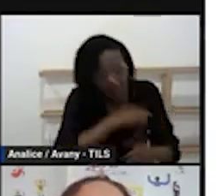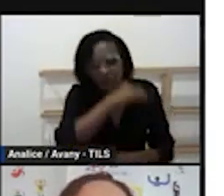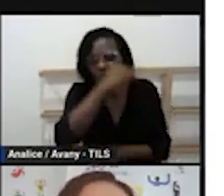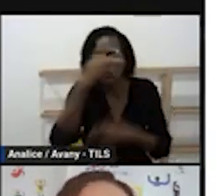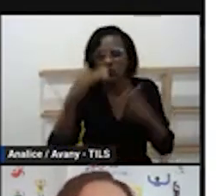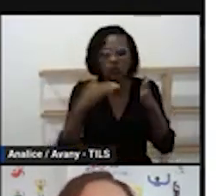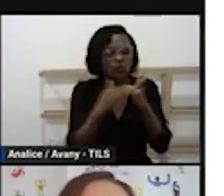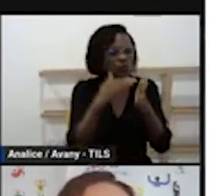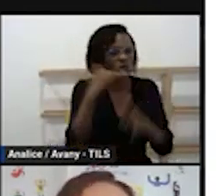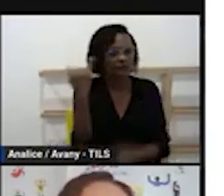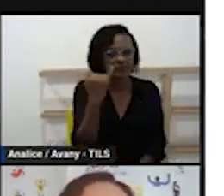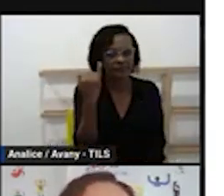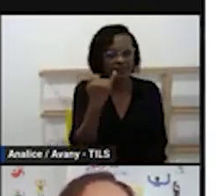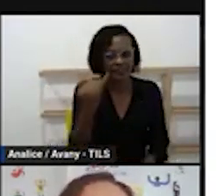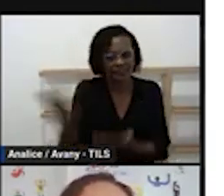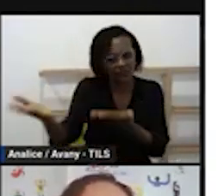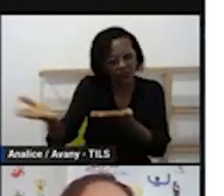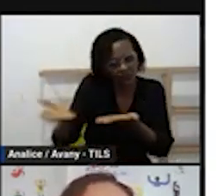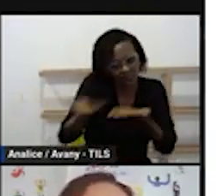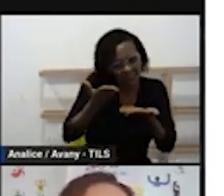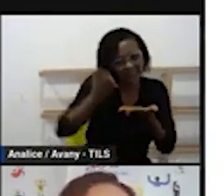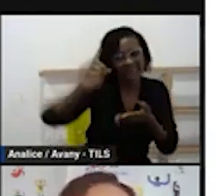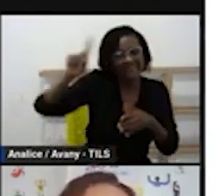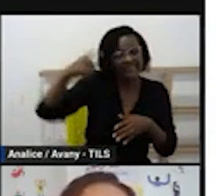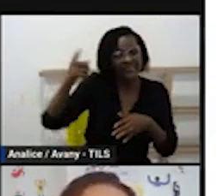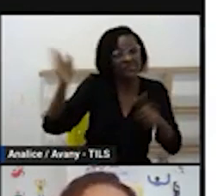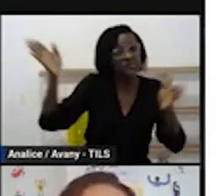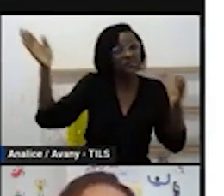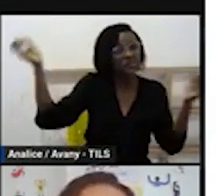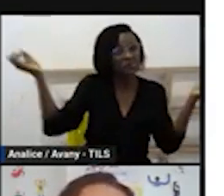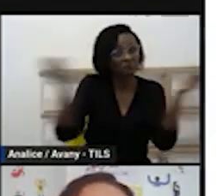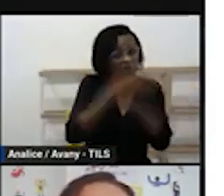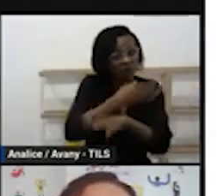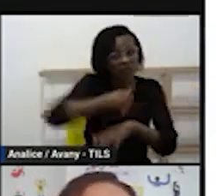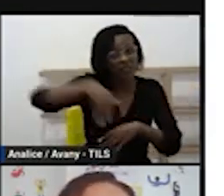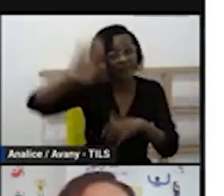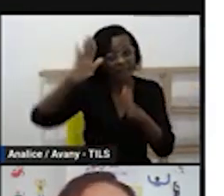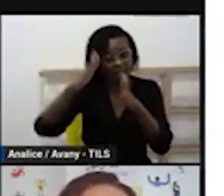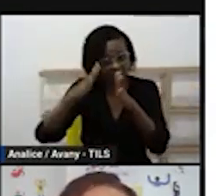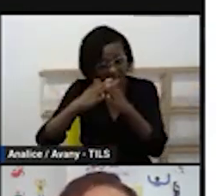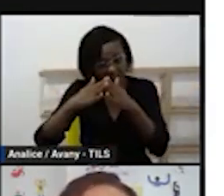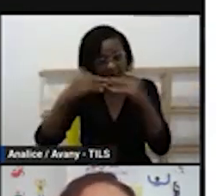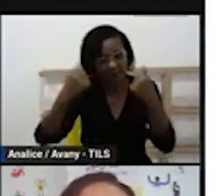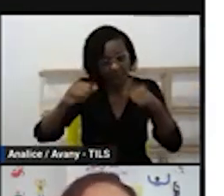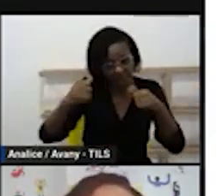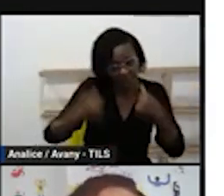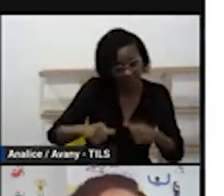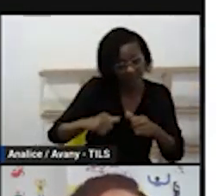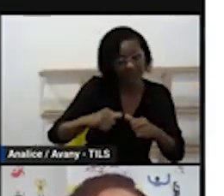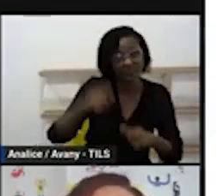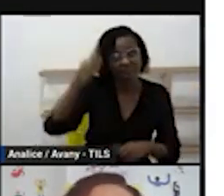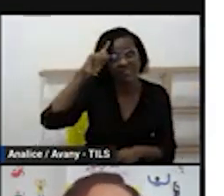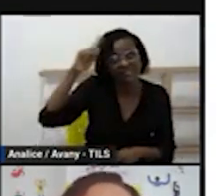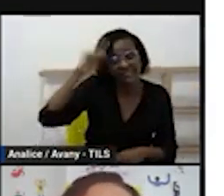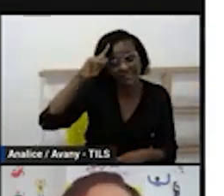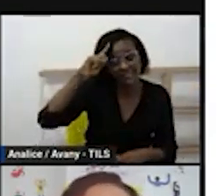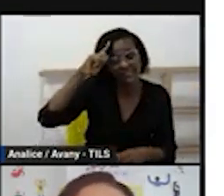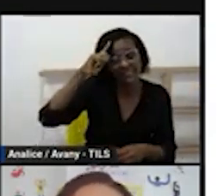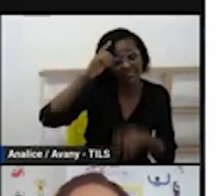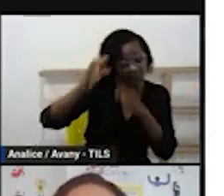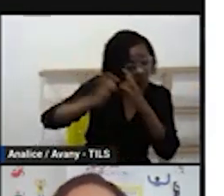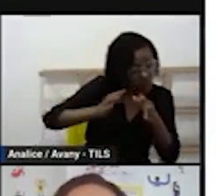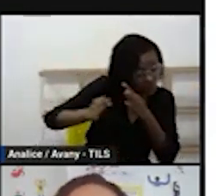desde a acolhida até o final na organização da saída das crianças todos esses momentos precisam ser planejados e tem uma